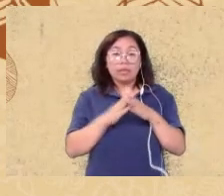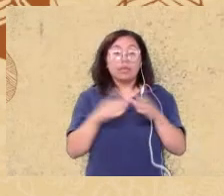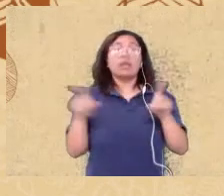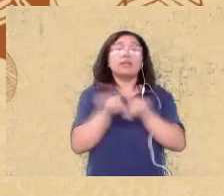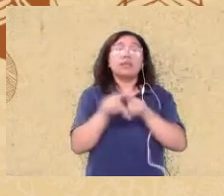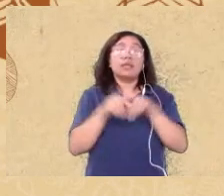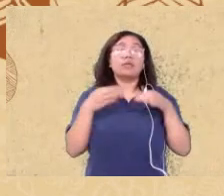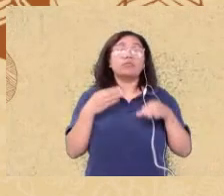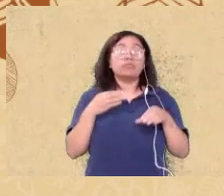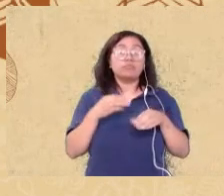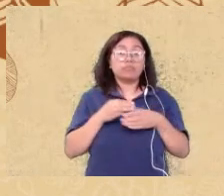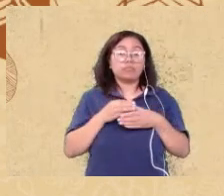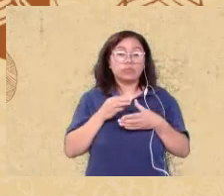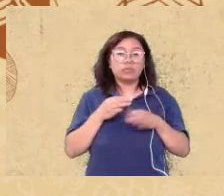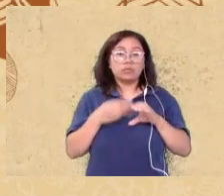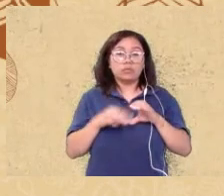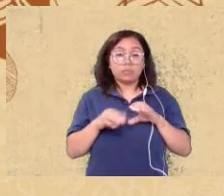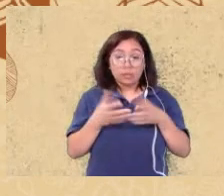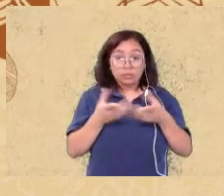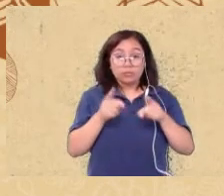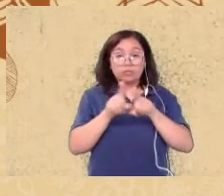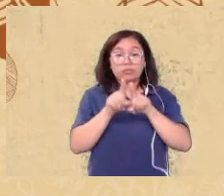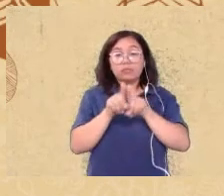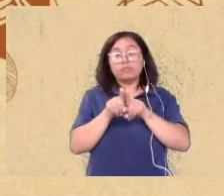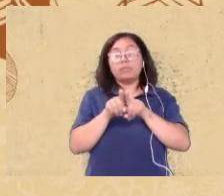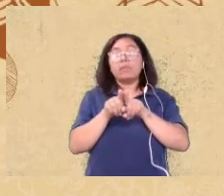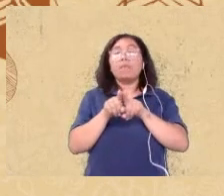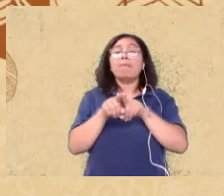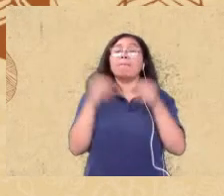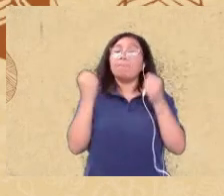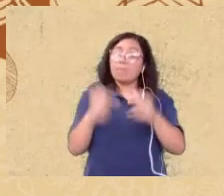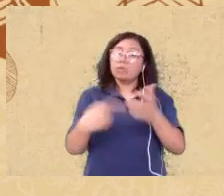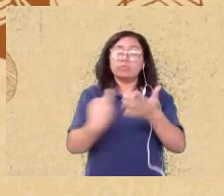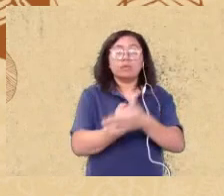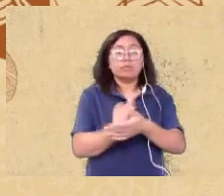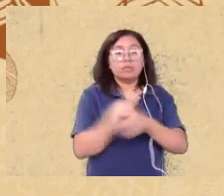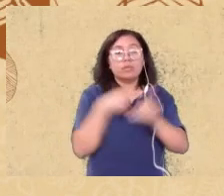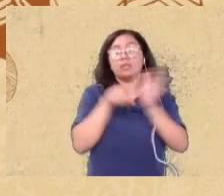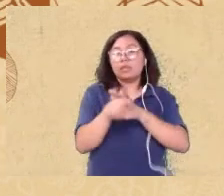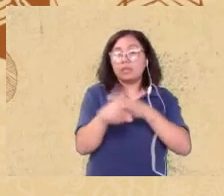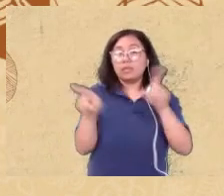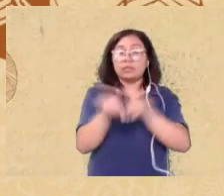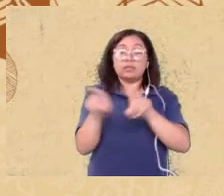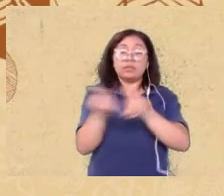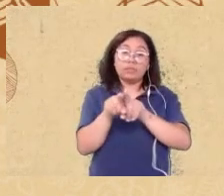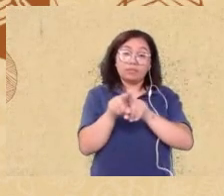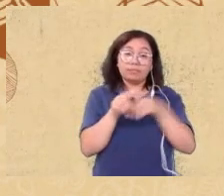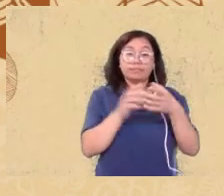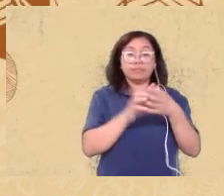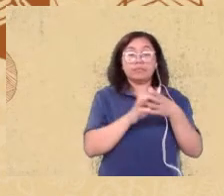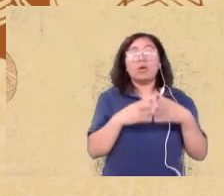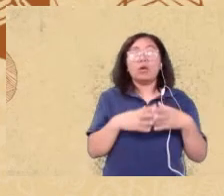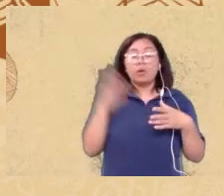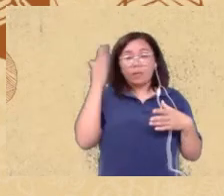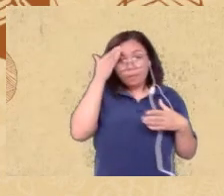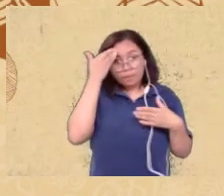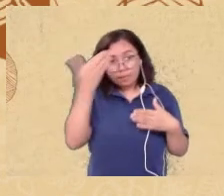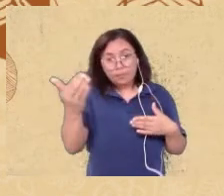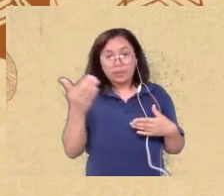à disposição para responder perguntas e queria agradecer imensamente esse convite e essa oportunidade obrigada e até logo